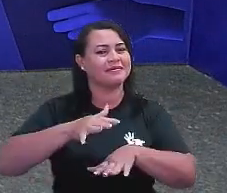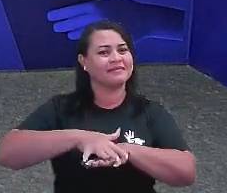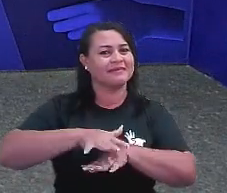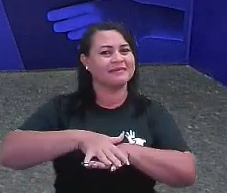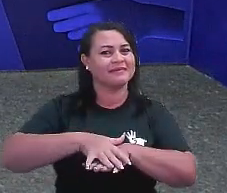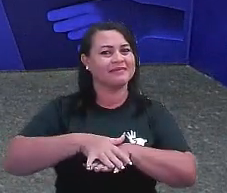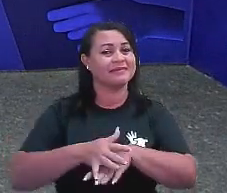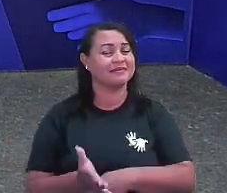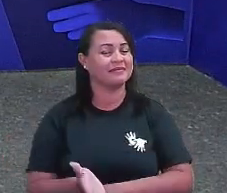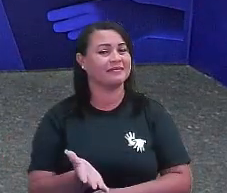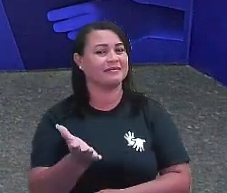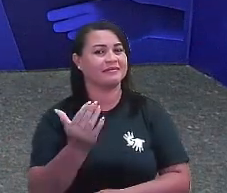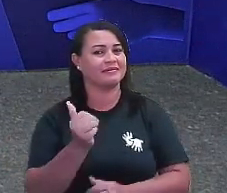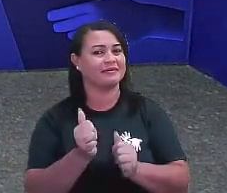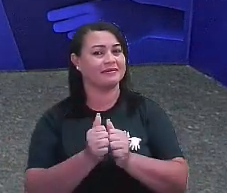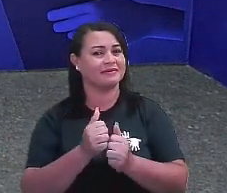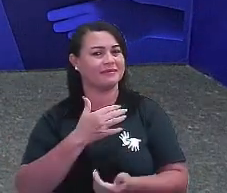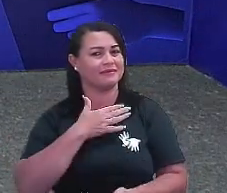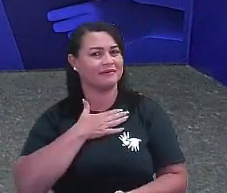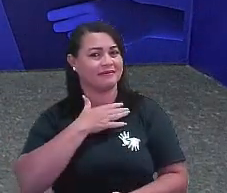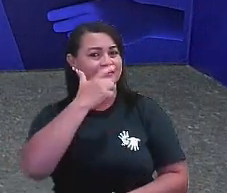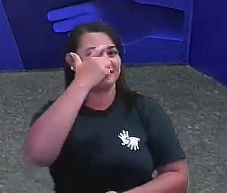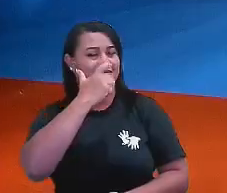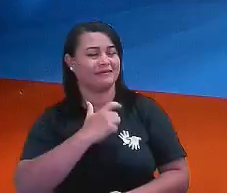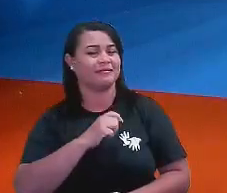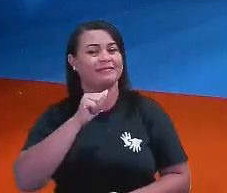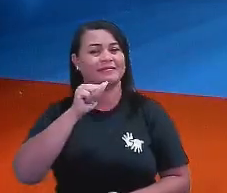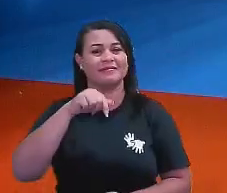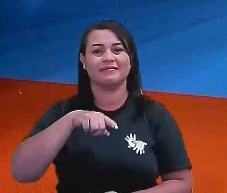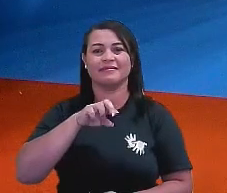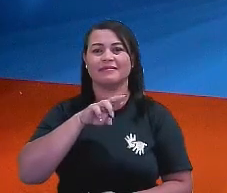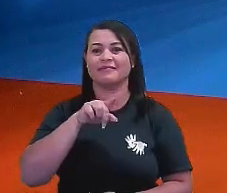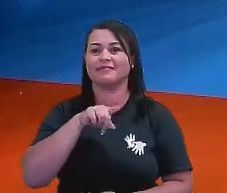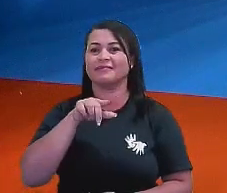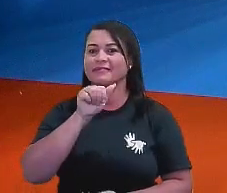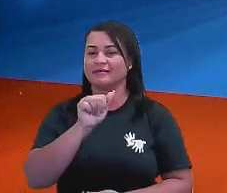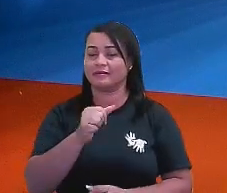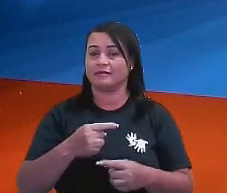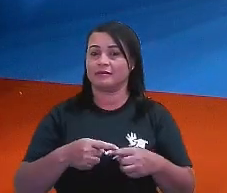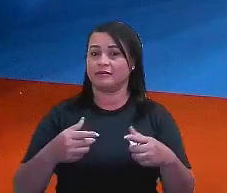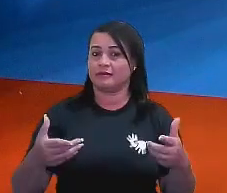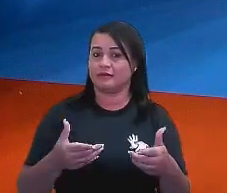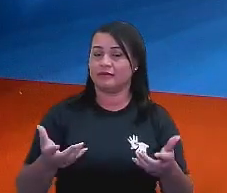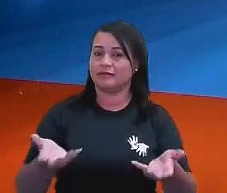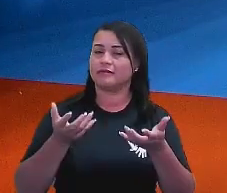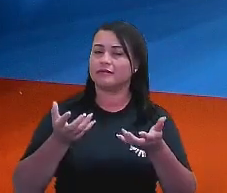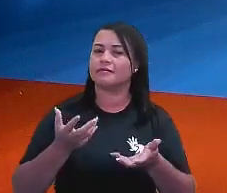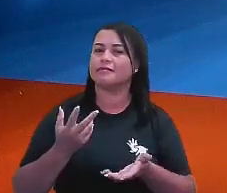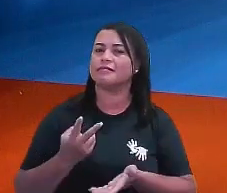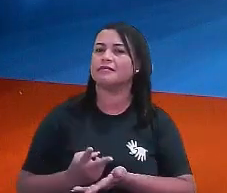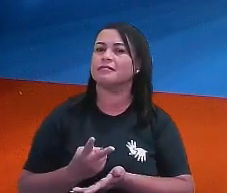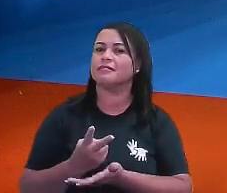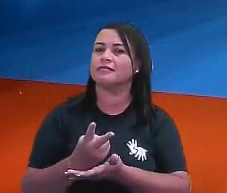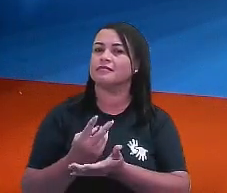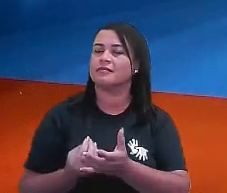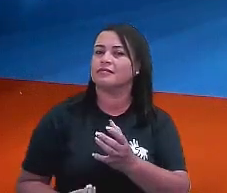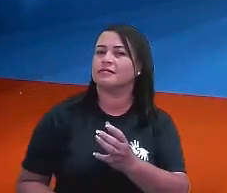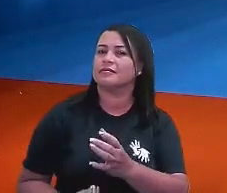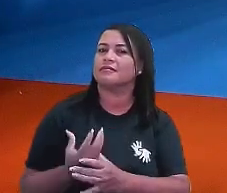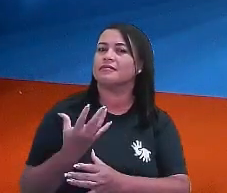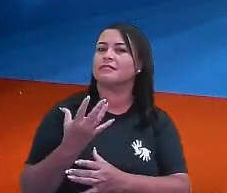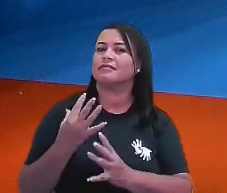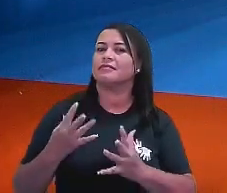Matemática. Então, vem comigo, Andresa Sacramento, porque hoje eu quero continuar